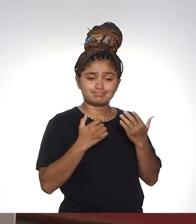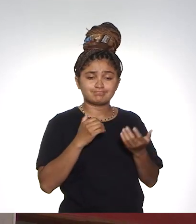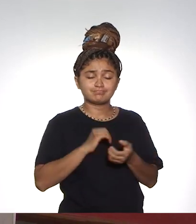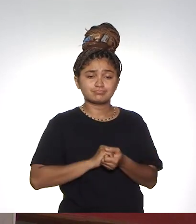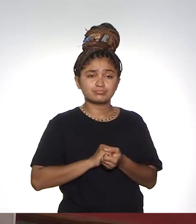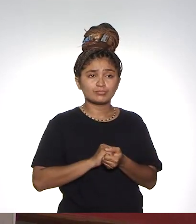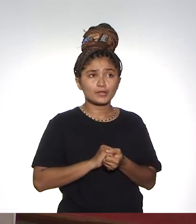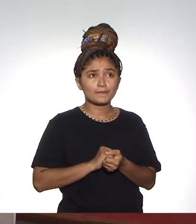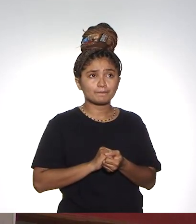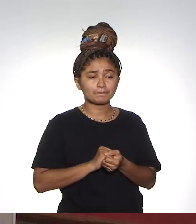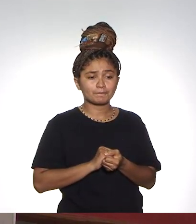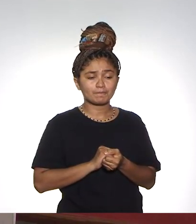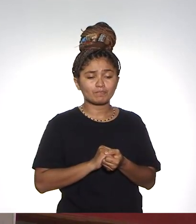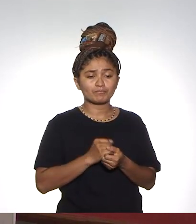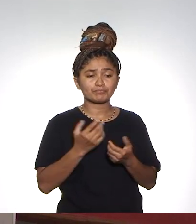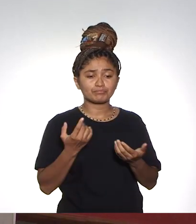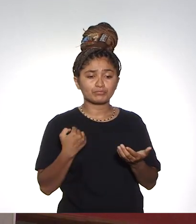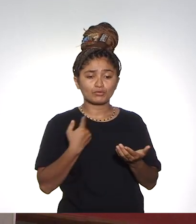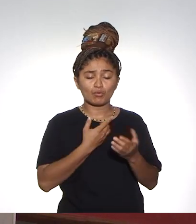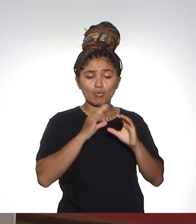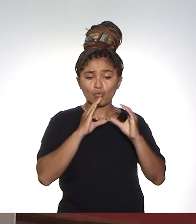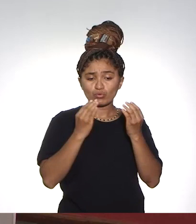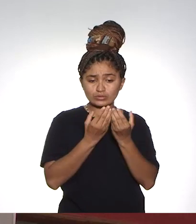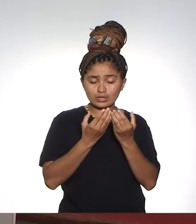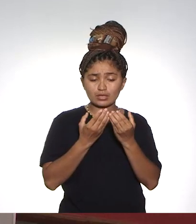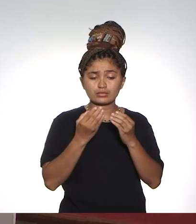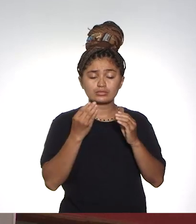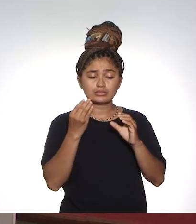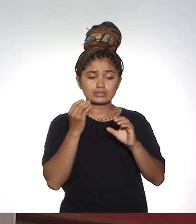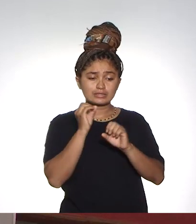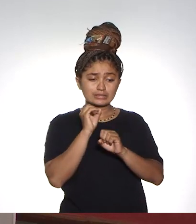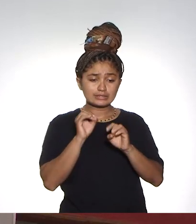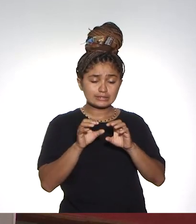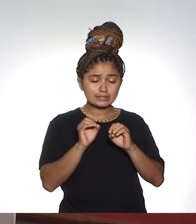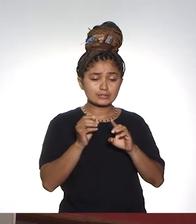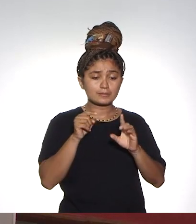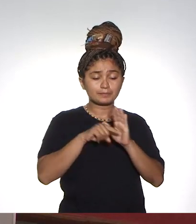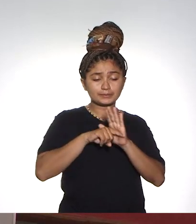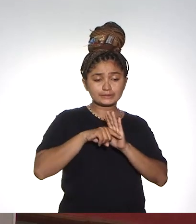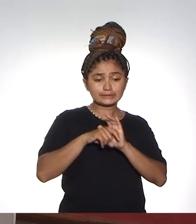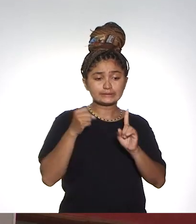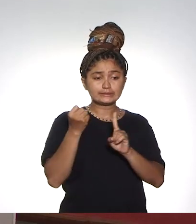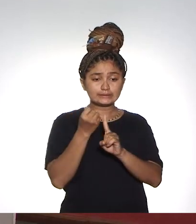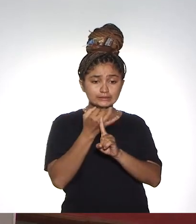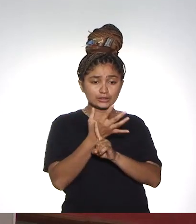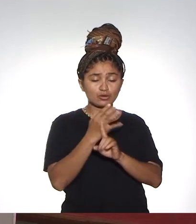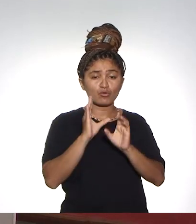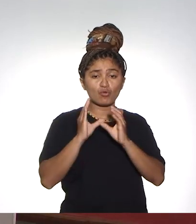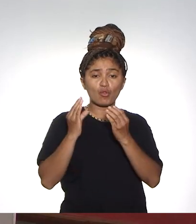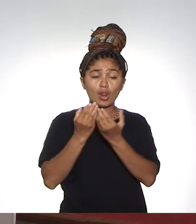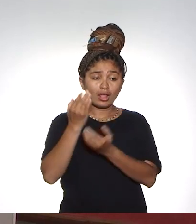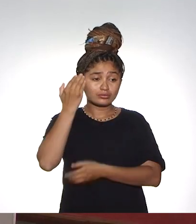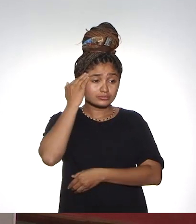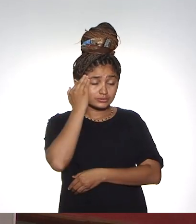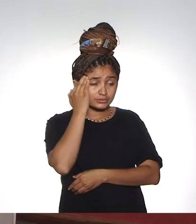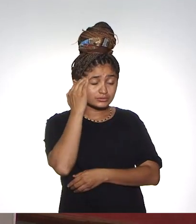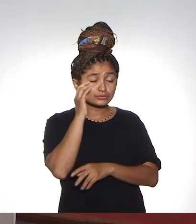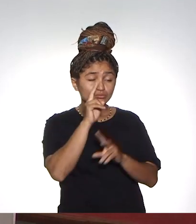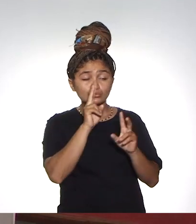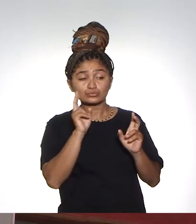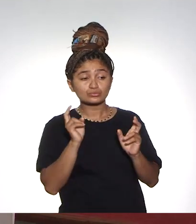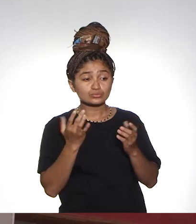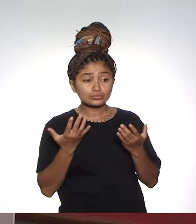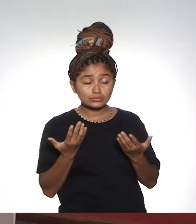empresas. Houve uma sensibilização muito forte do nosso Conselho de Ensino, Pesquisa e Extensão. Então, o órgão colegiado entendeu a